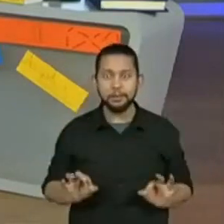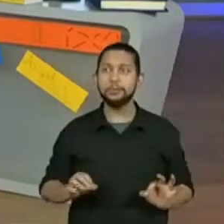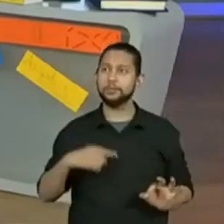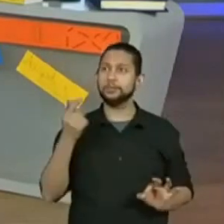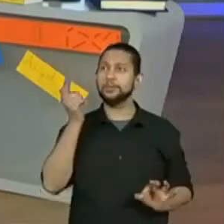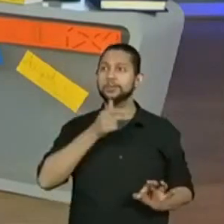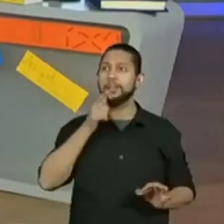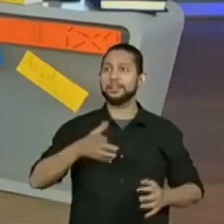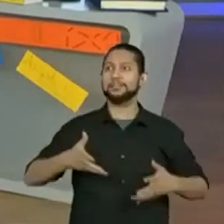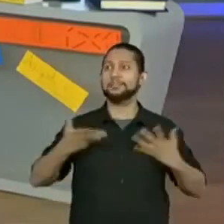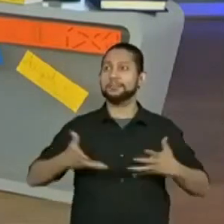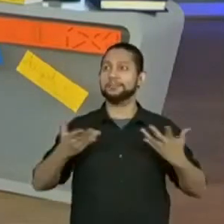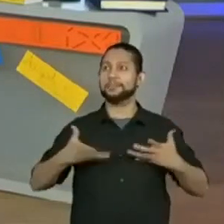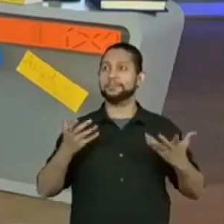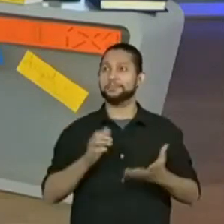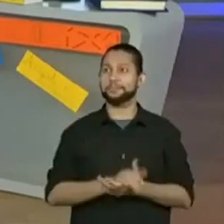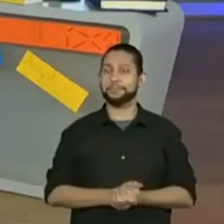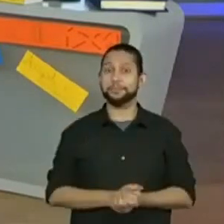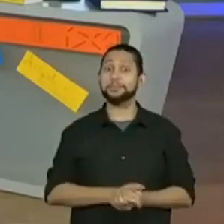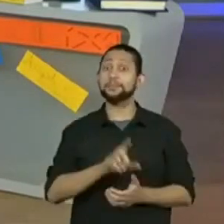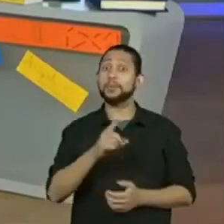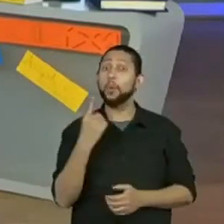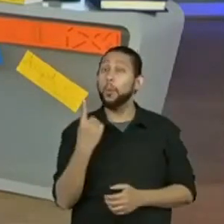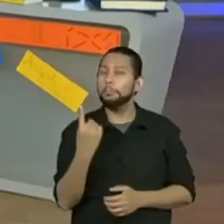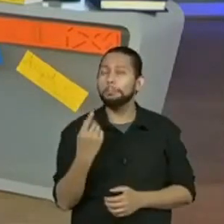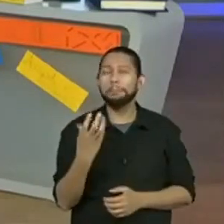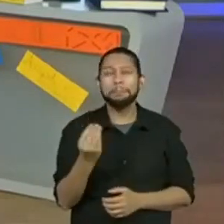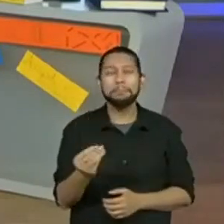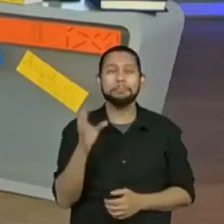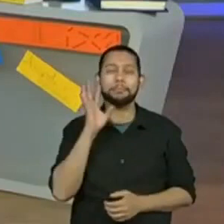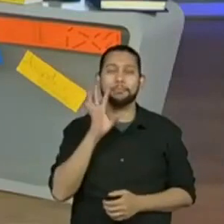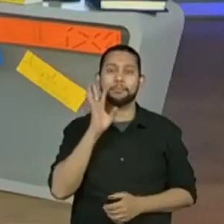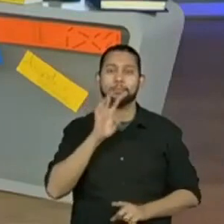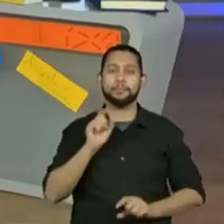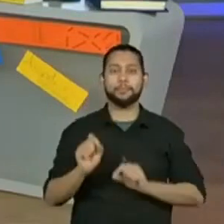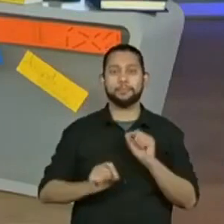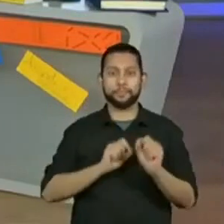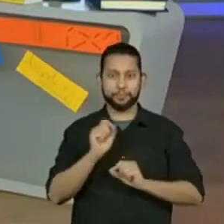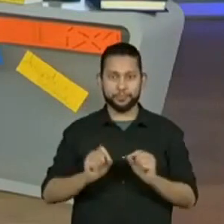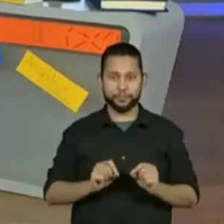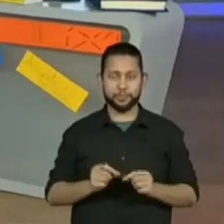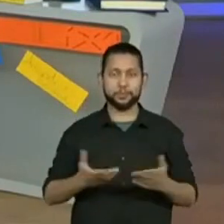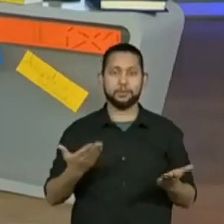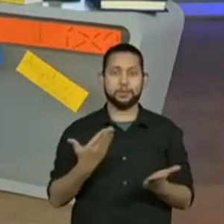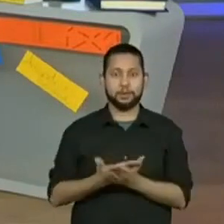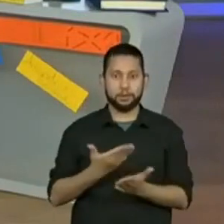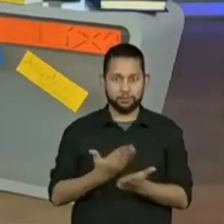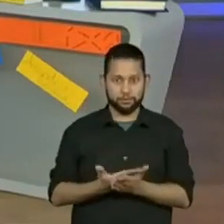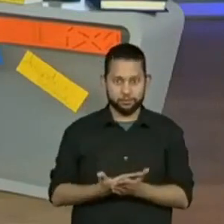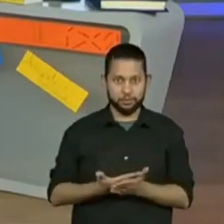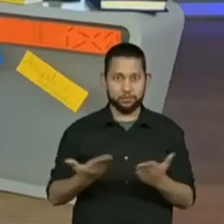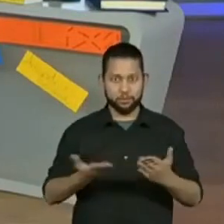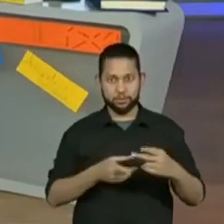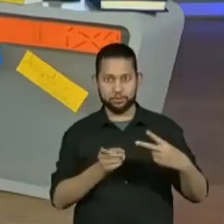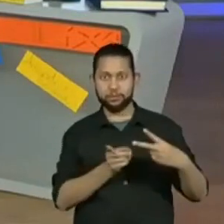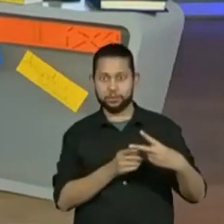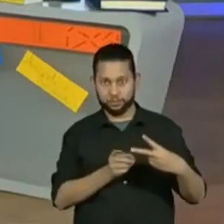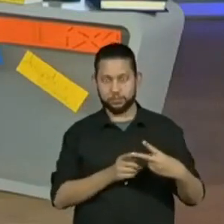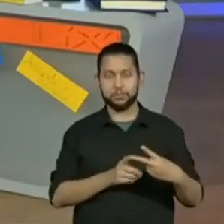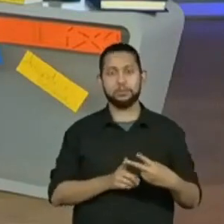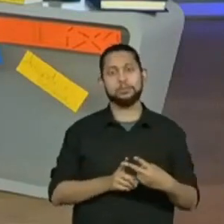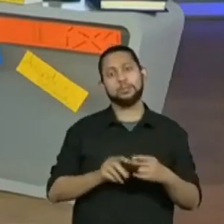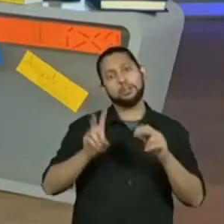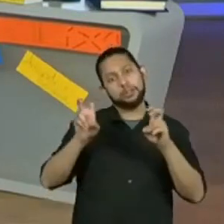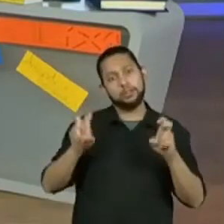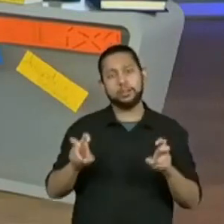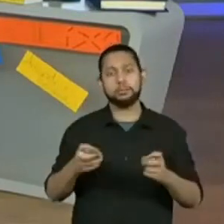Olha só, uma coisa bem bacana que é, nessa segunda aula, como eu disse o título Preparação